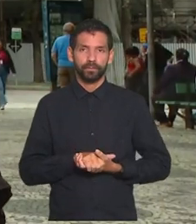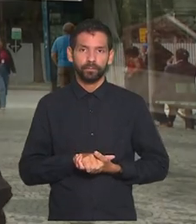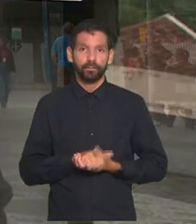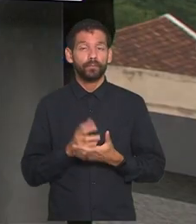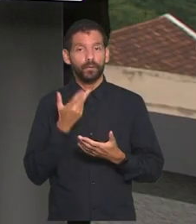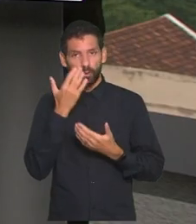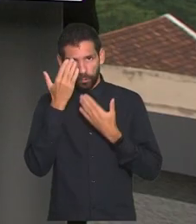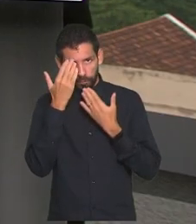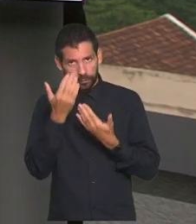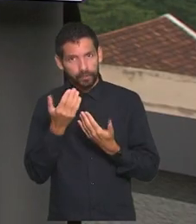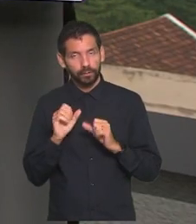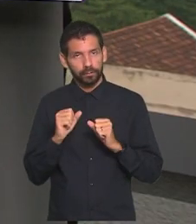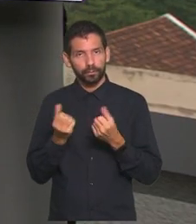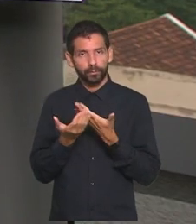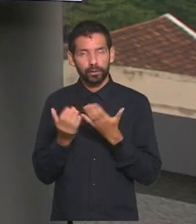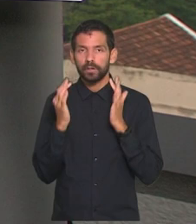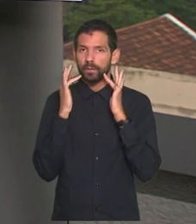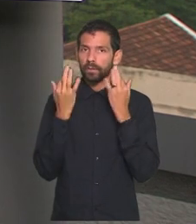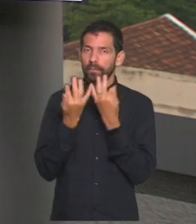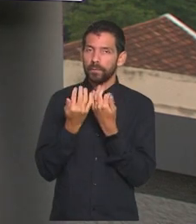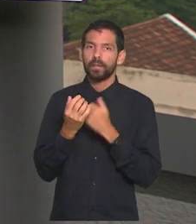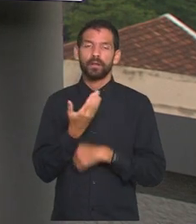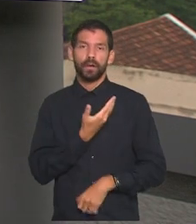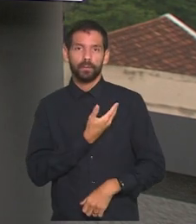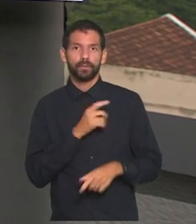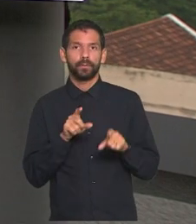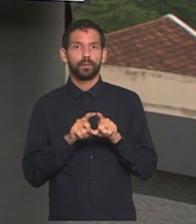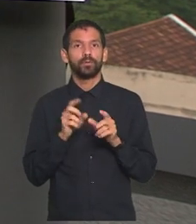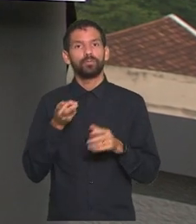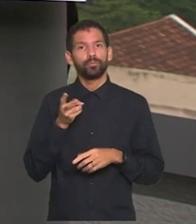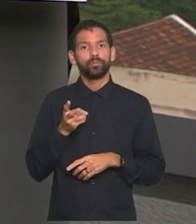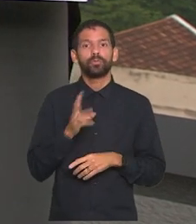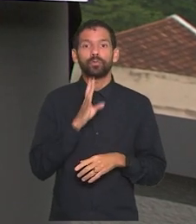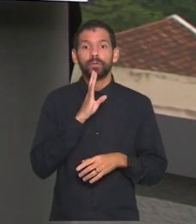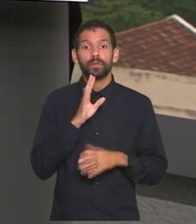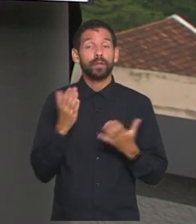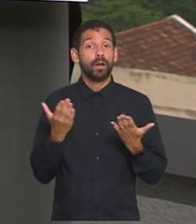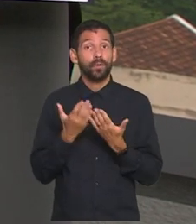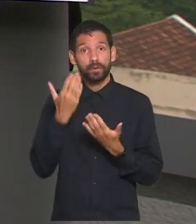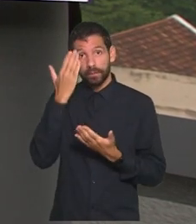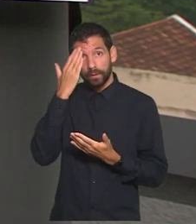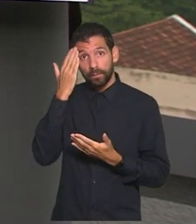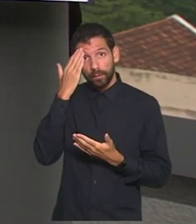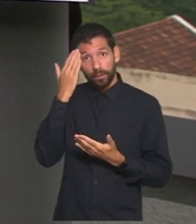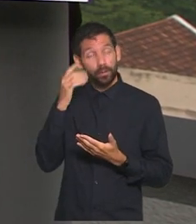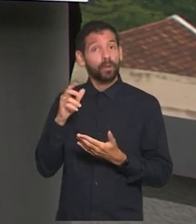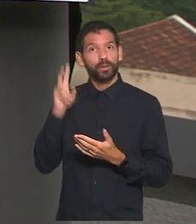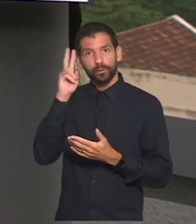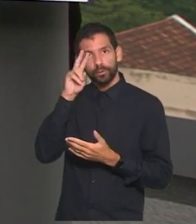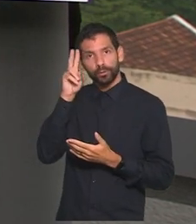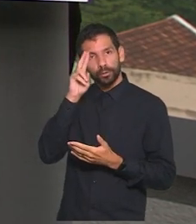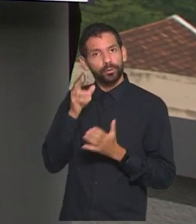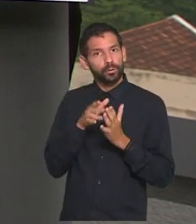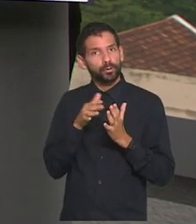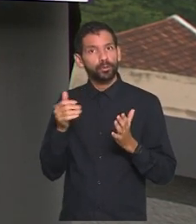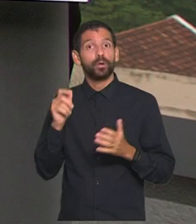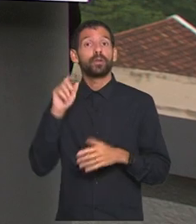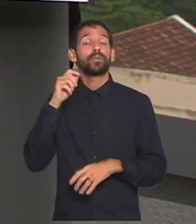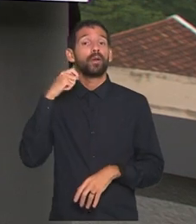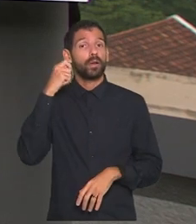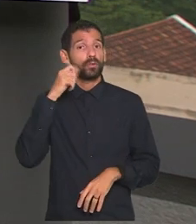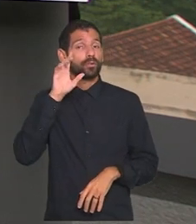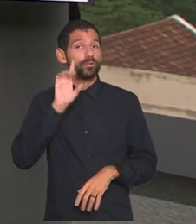Obrigada, Priscila. Muita força para a família, para os amigos do Milton. Vamos conhecer então um pouquinho sobre a história do ator e